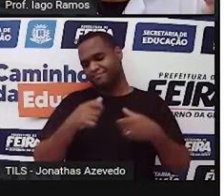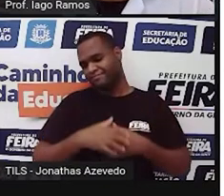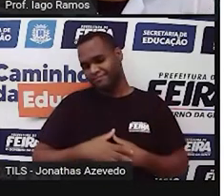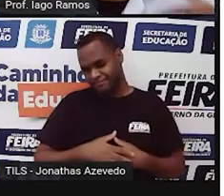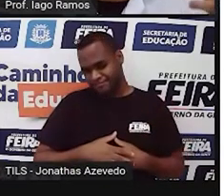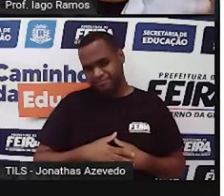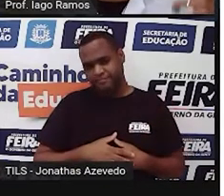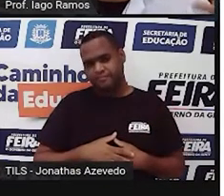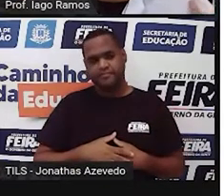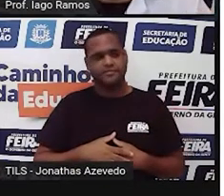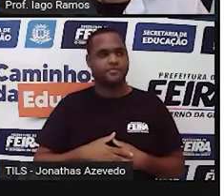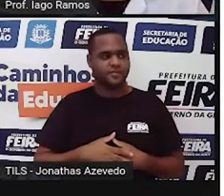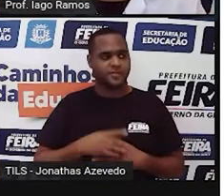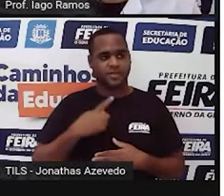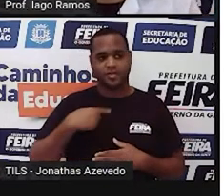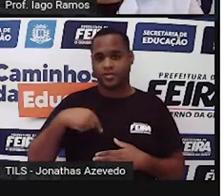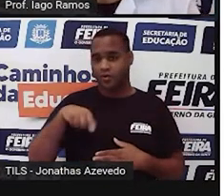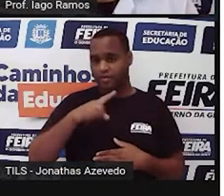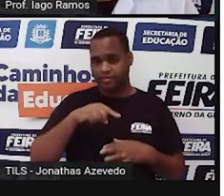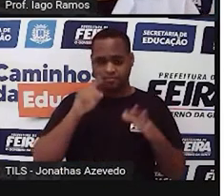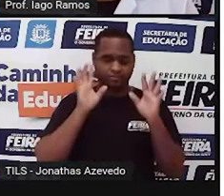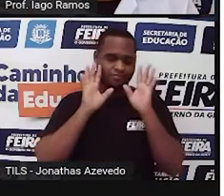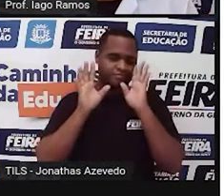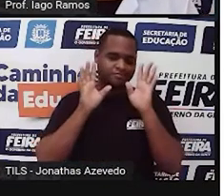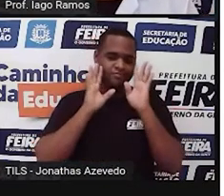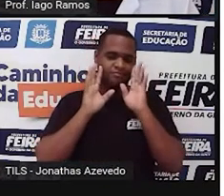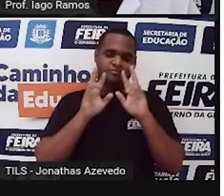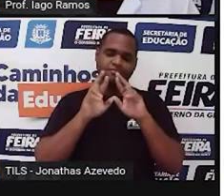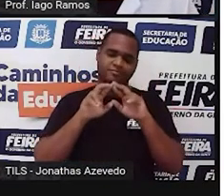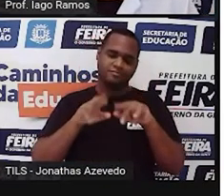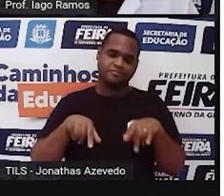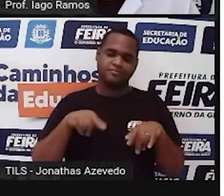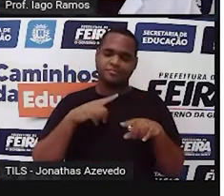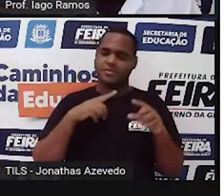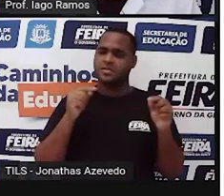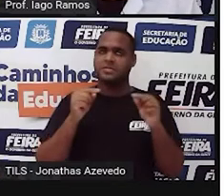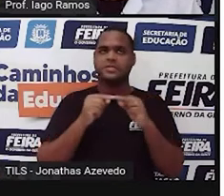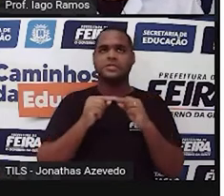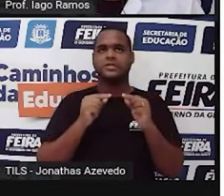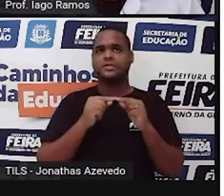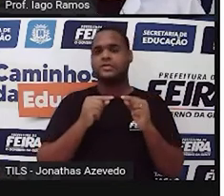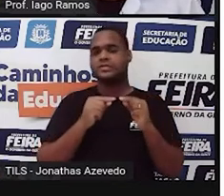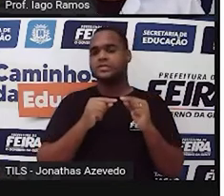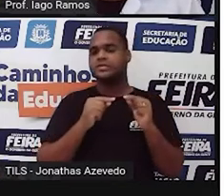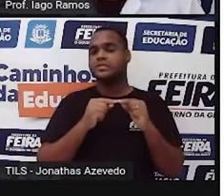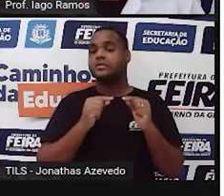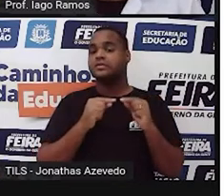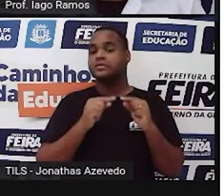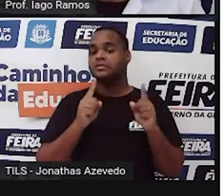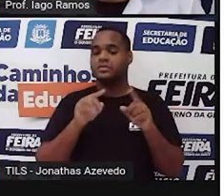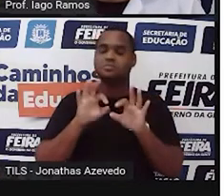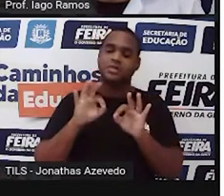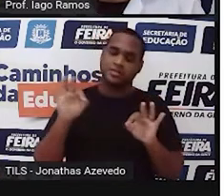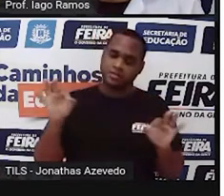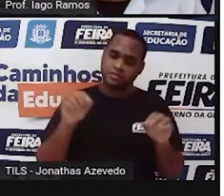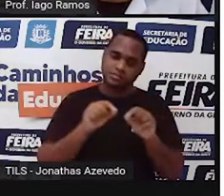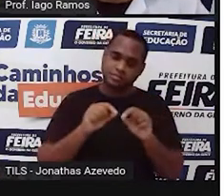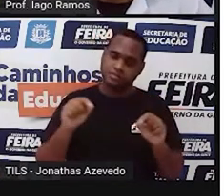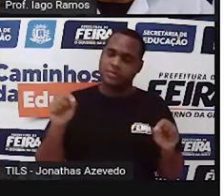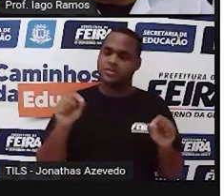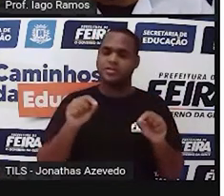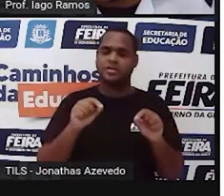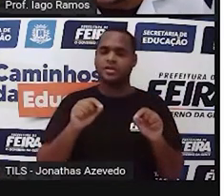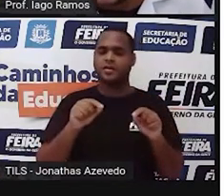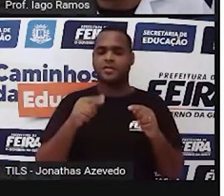assim, ó, a gente imaginou aqui coisas que têm a ver com medidas. Mas,